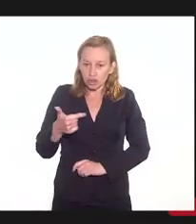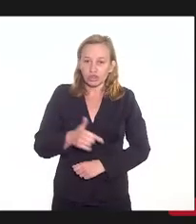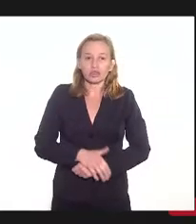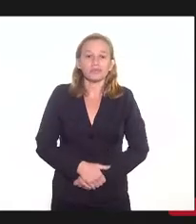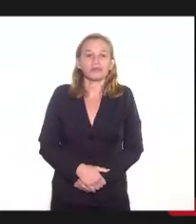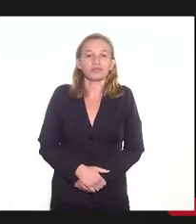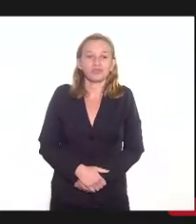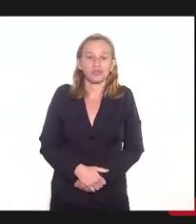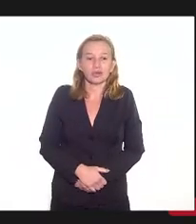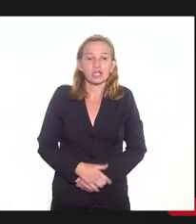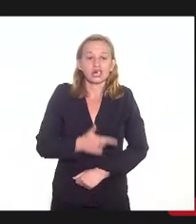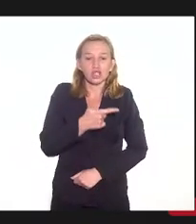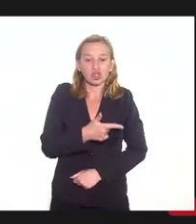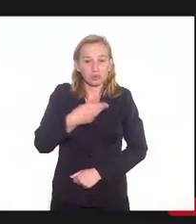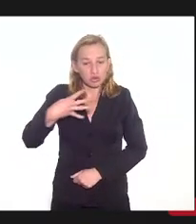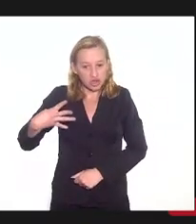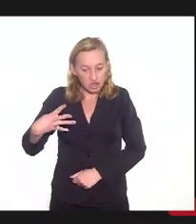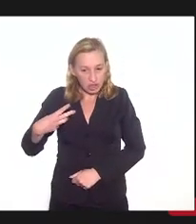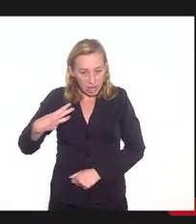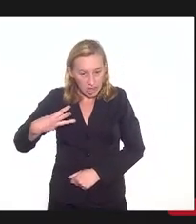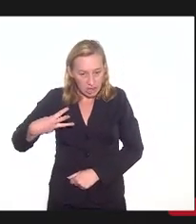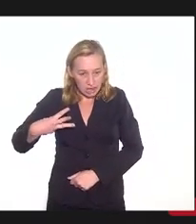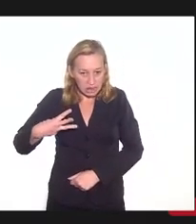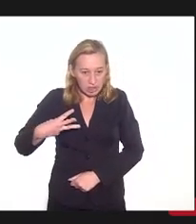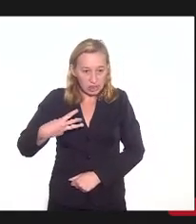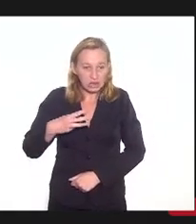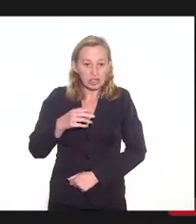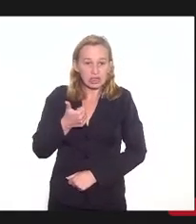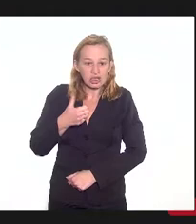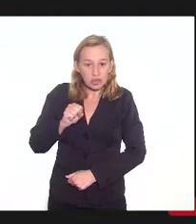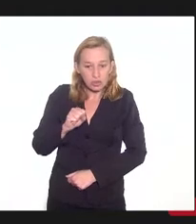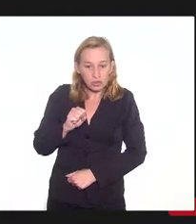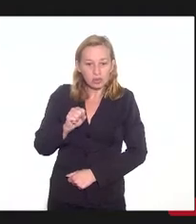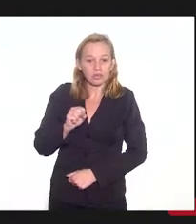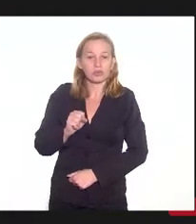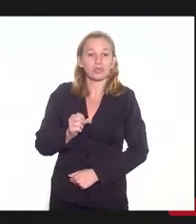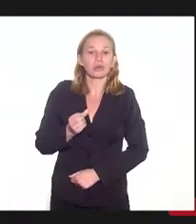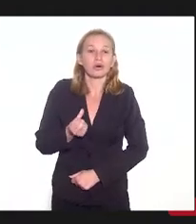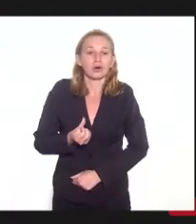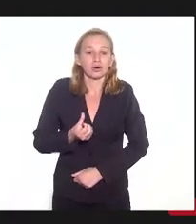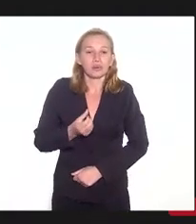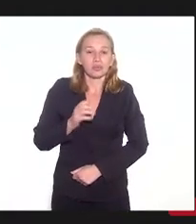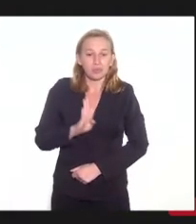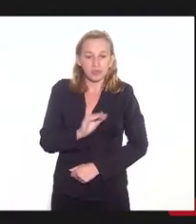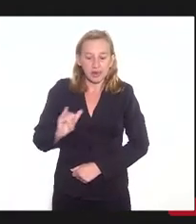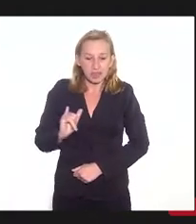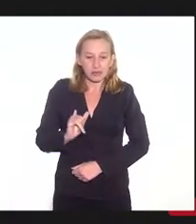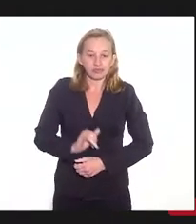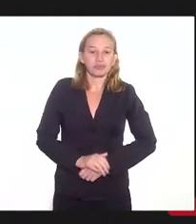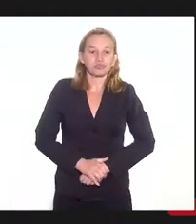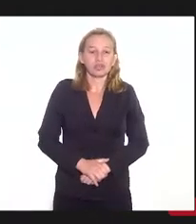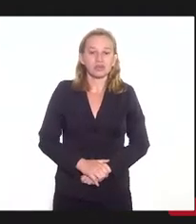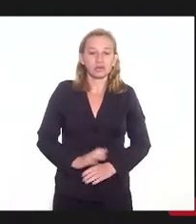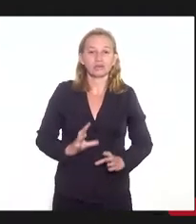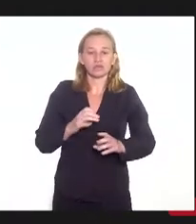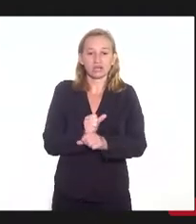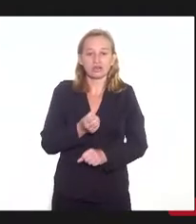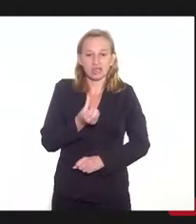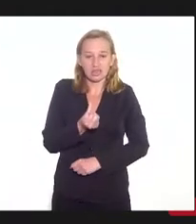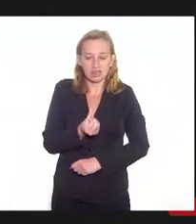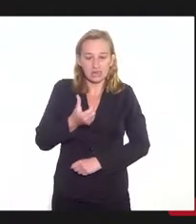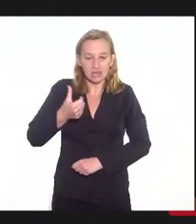em 2023 18 bi, isso dá 66 bi. Impossível, não há